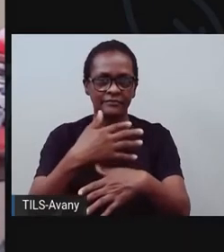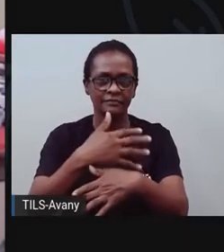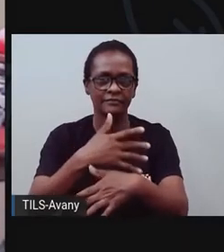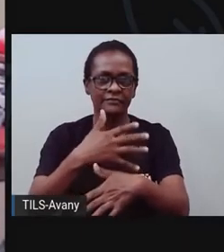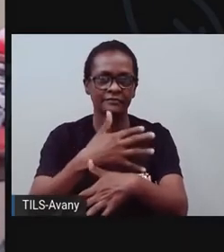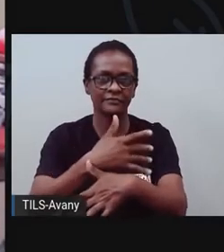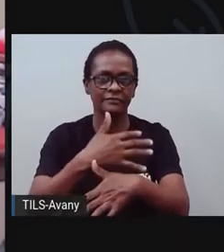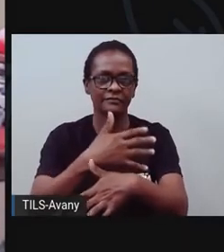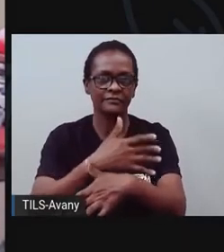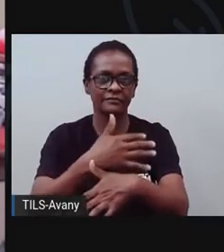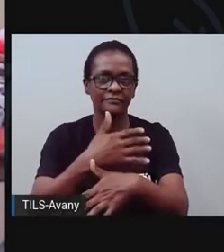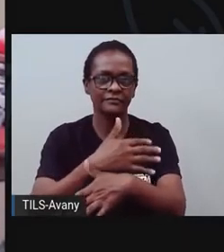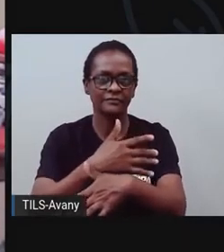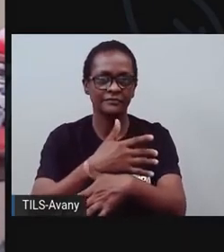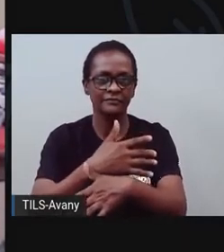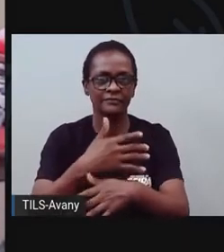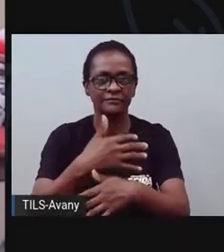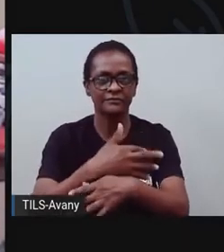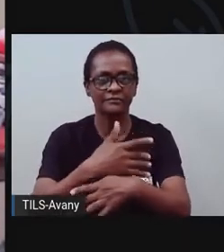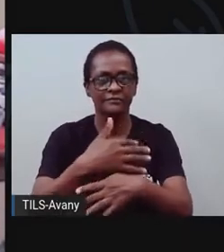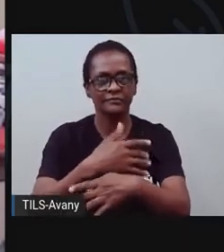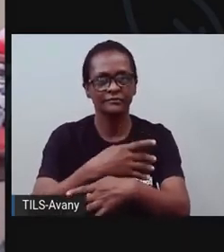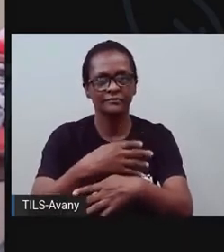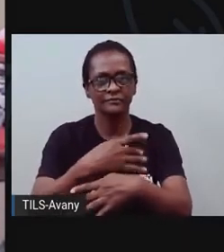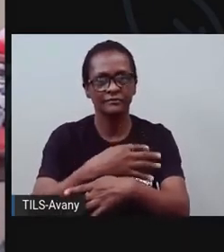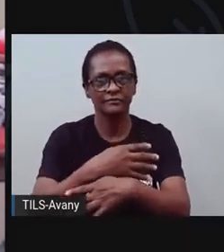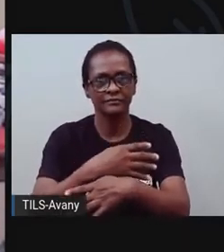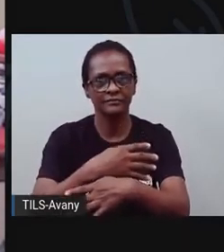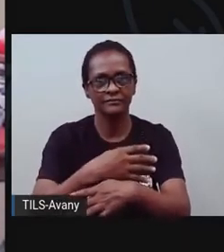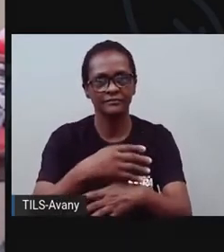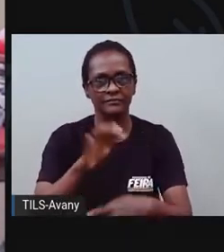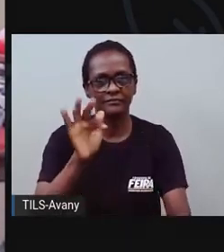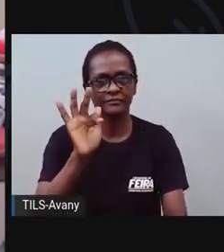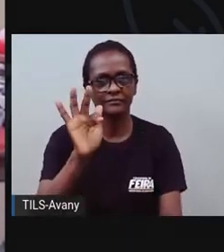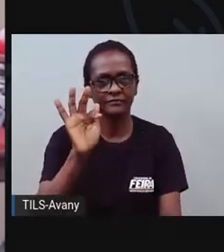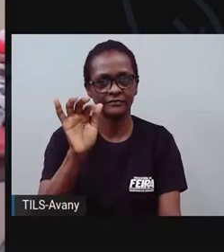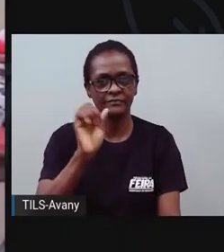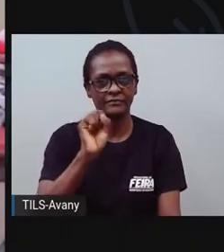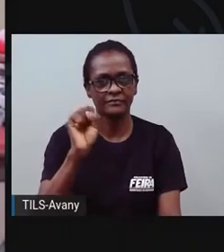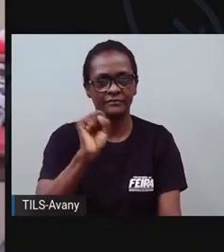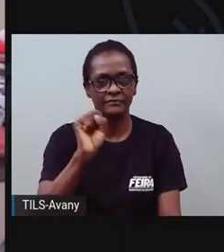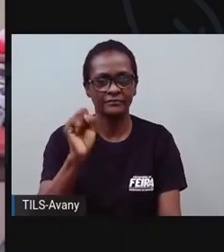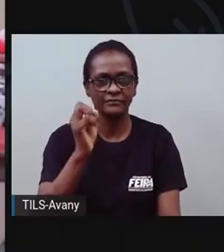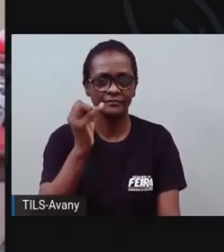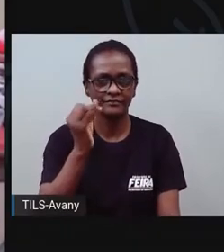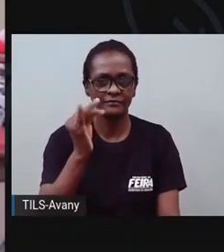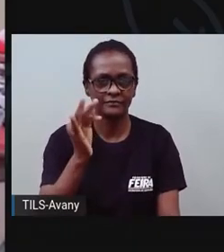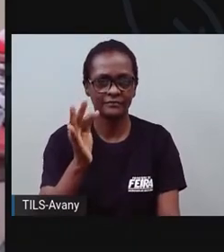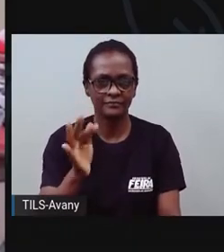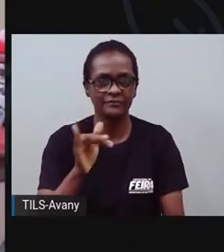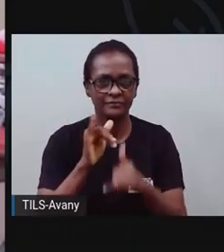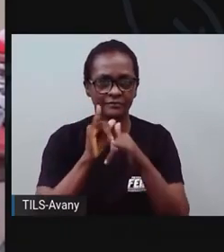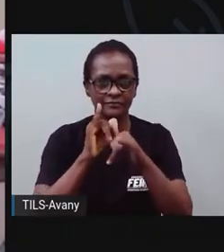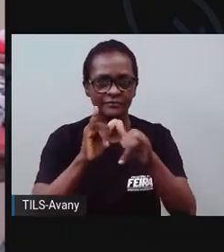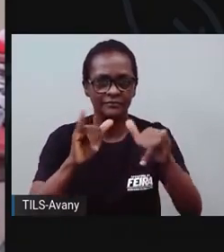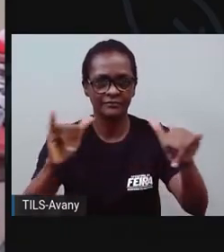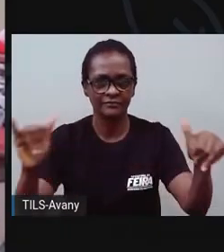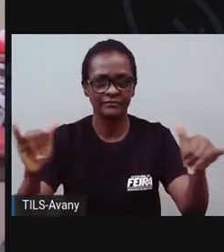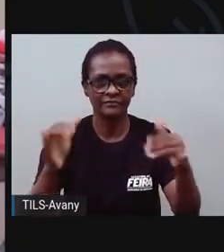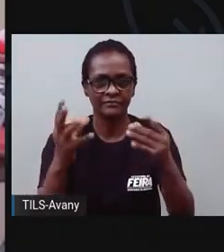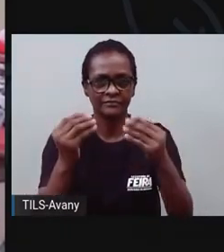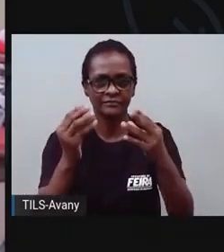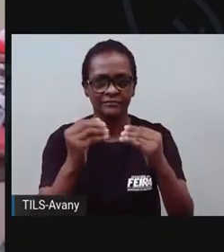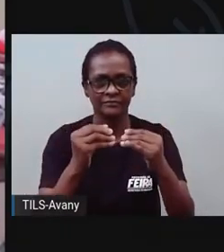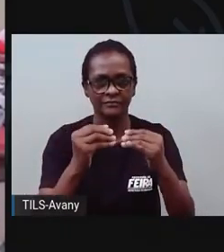jornal temos algumas notícias, né? Ó, temos aqui um criminoso que ataca caminhoneiros, Temos algumas coisas